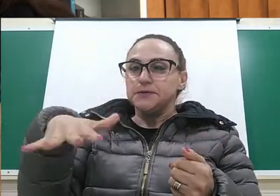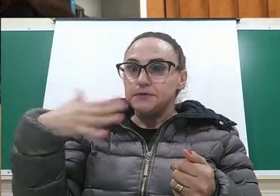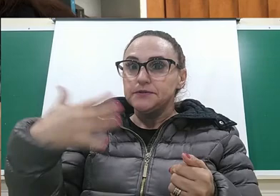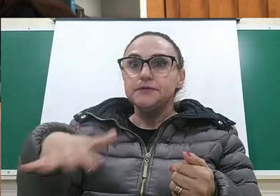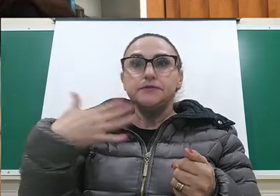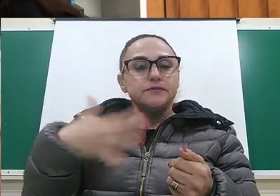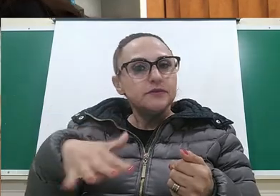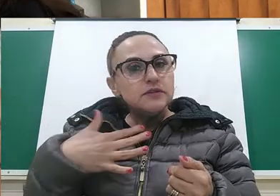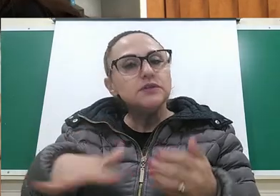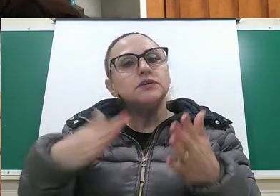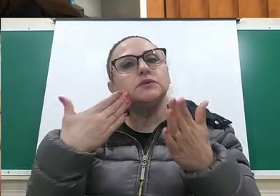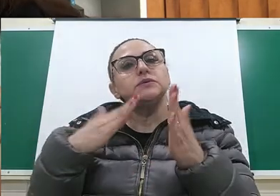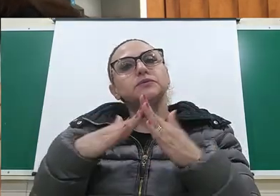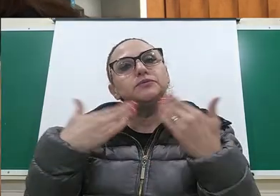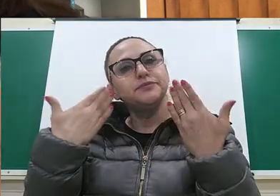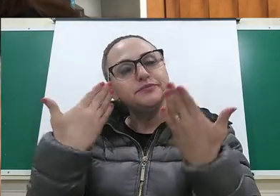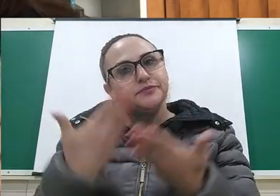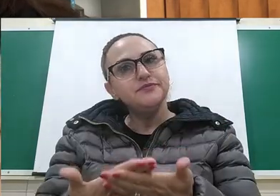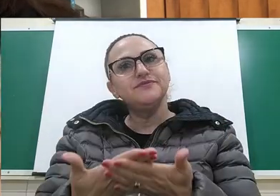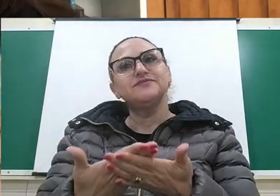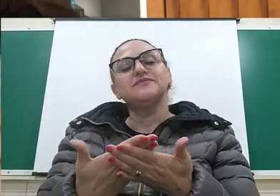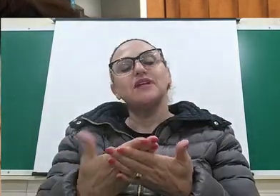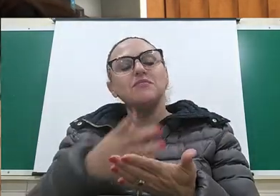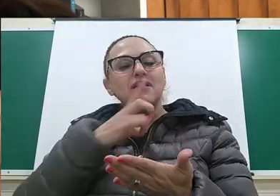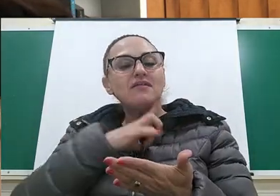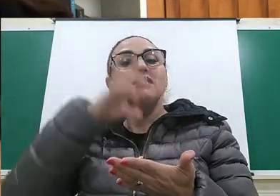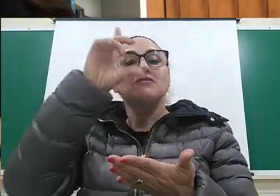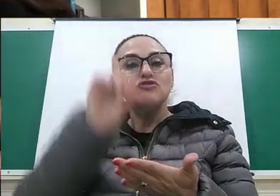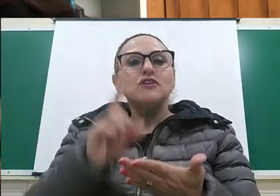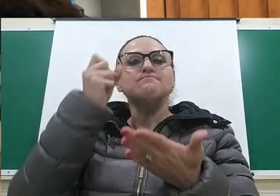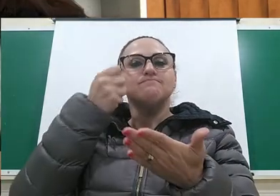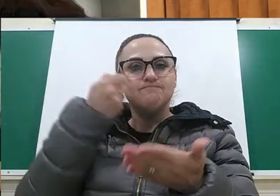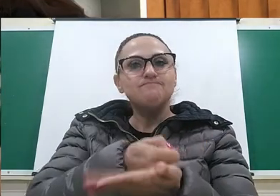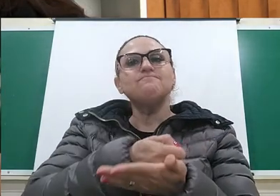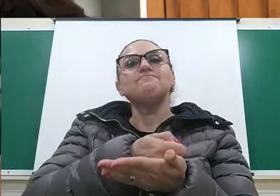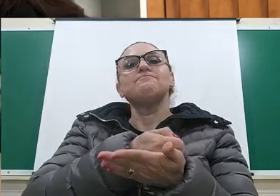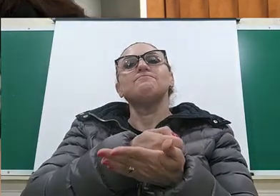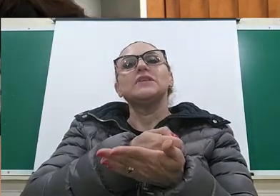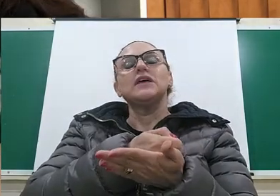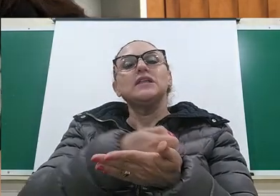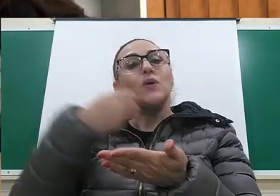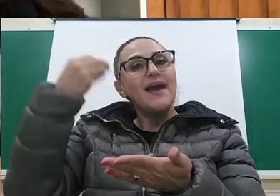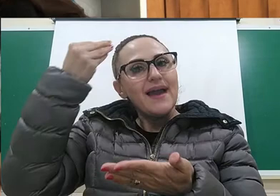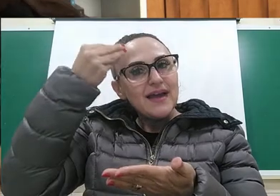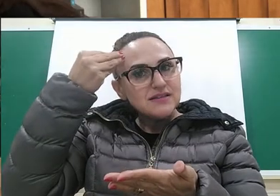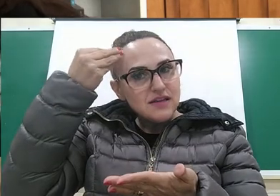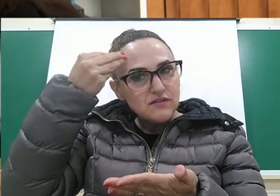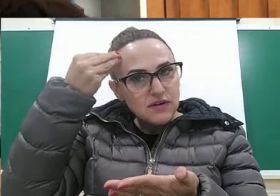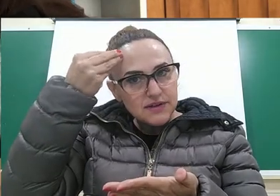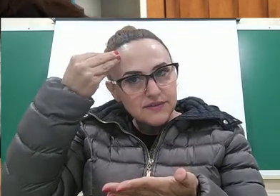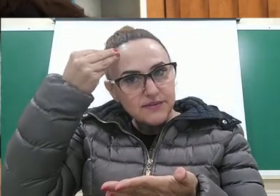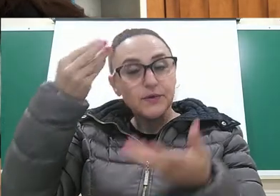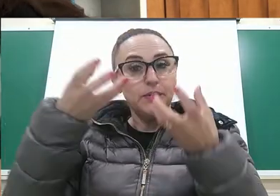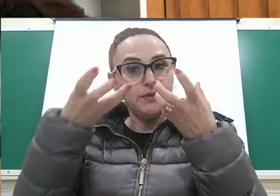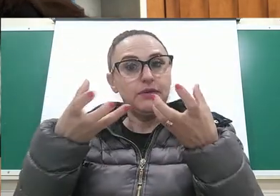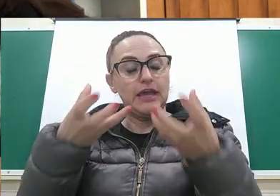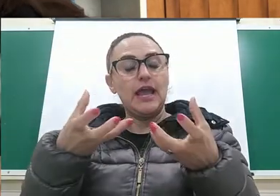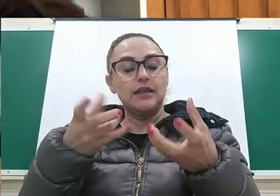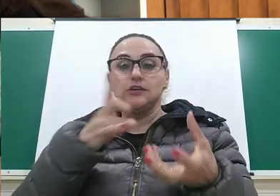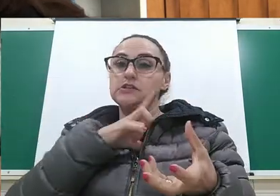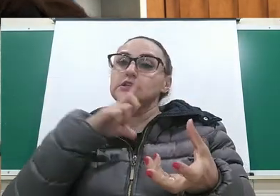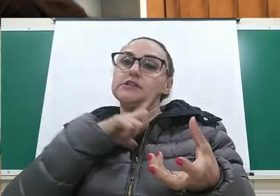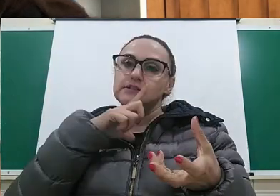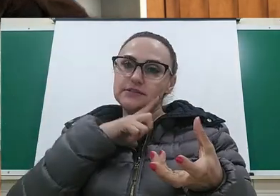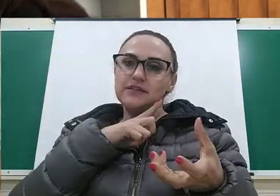acesso à escola e a aprender e ter seus direitos garantidos. Então, é essa reflexão que eu quero que vocês tenham em mente quando estiverem